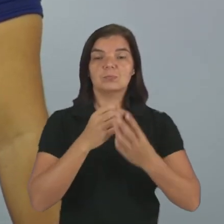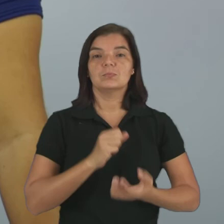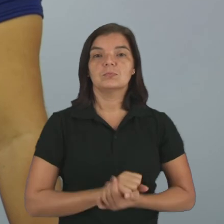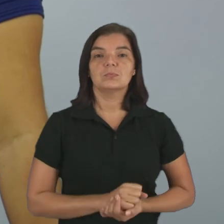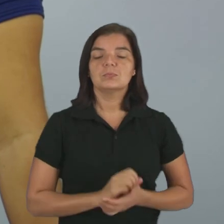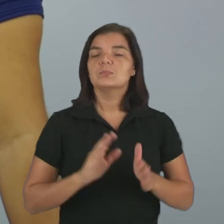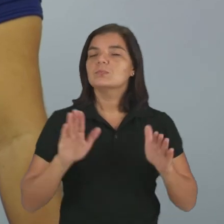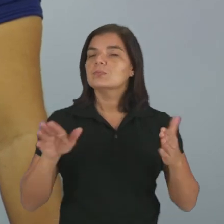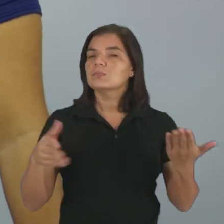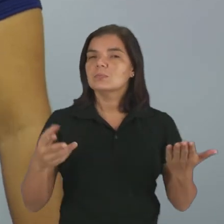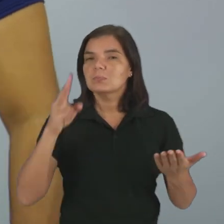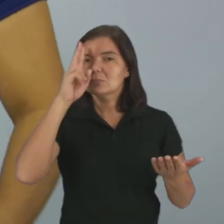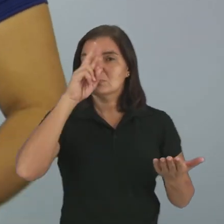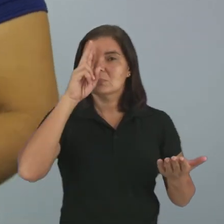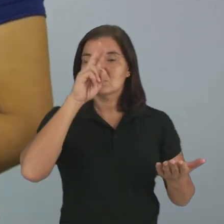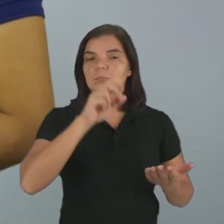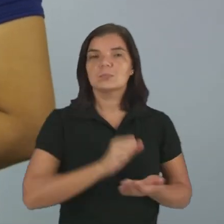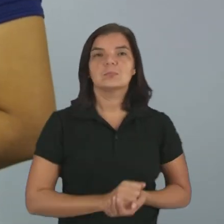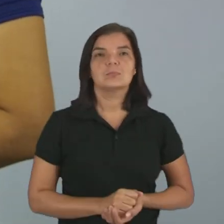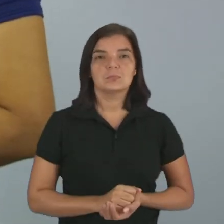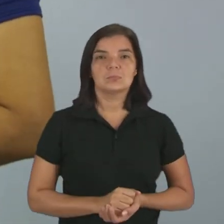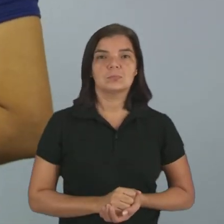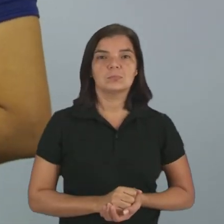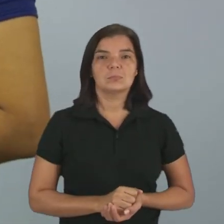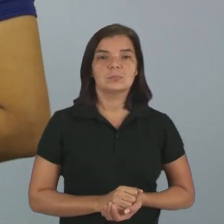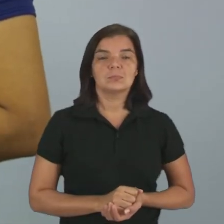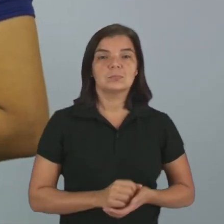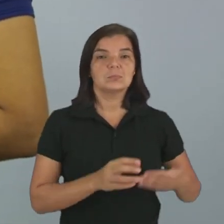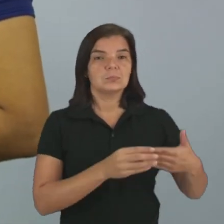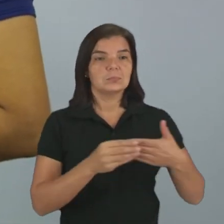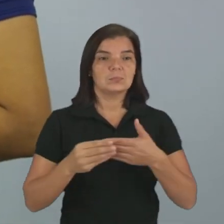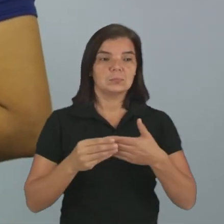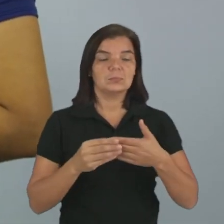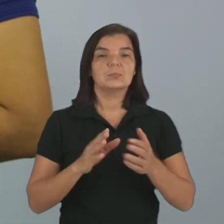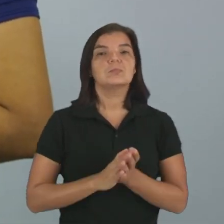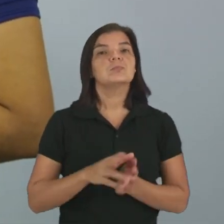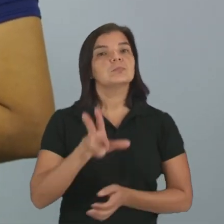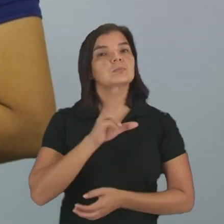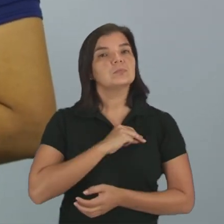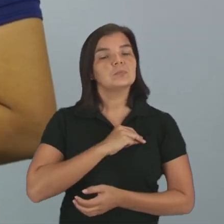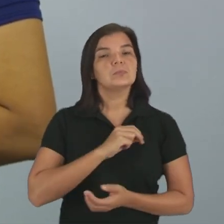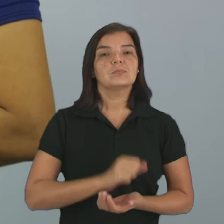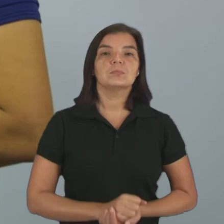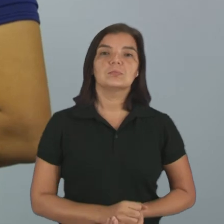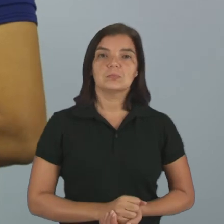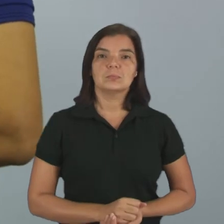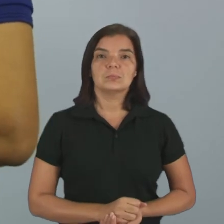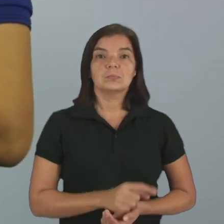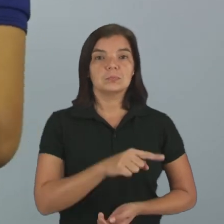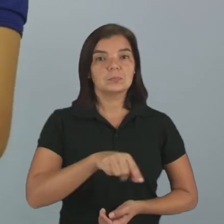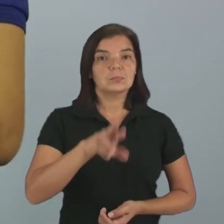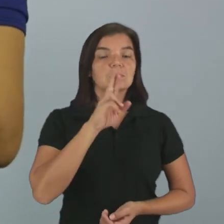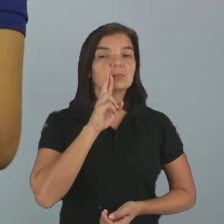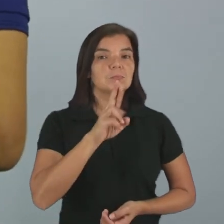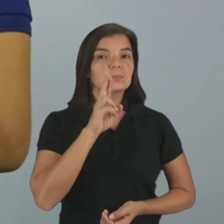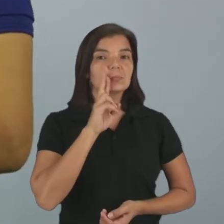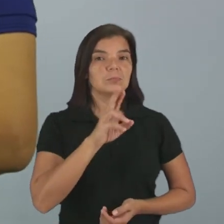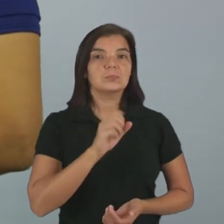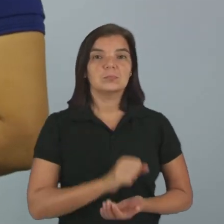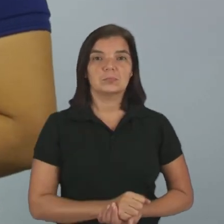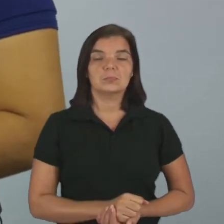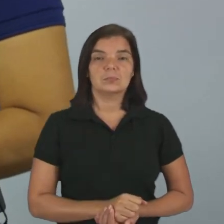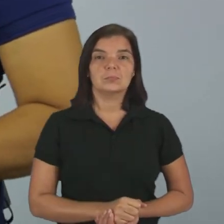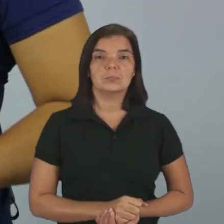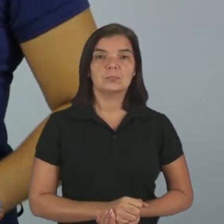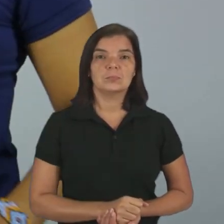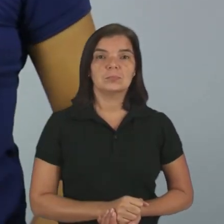Quem lembra qual foi a religião trazida pelos portugueses? Se você disse que foi